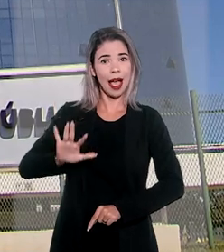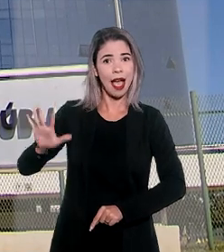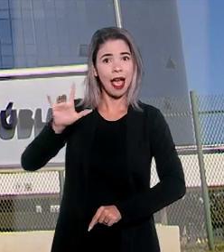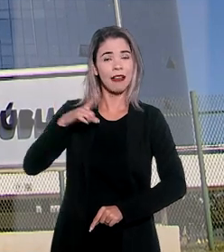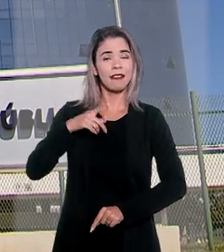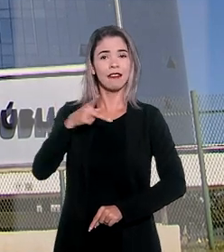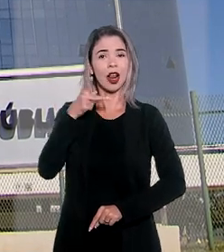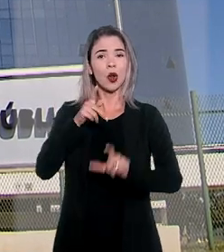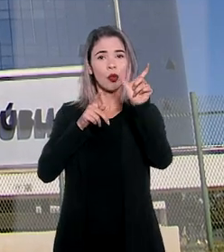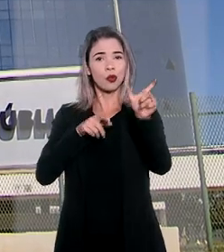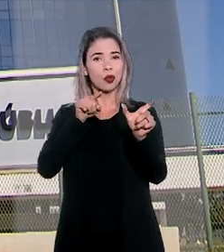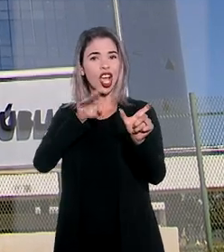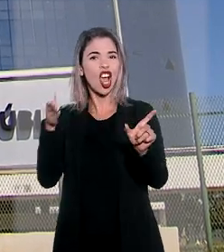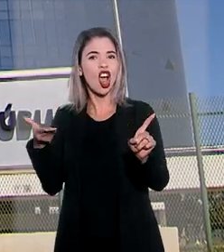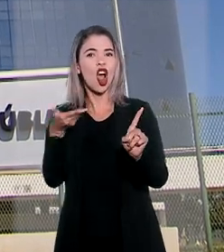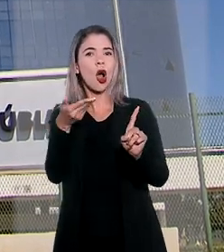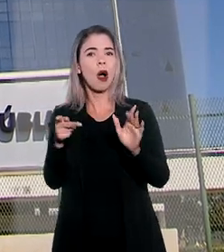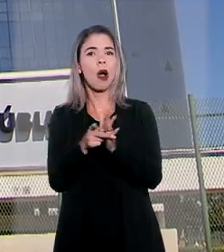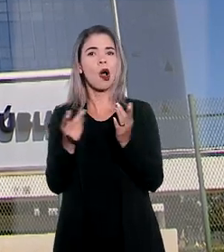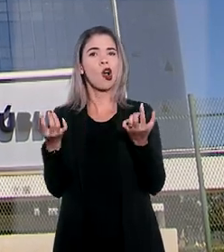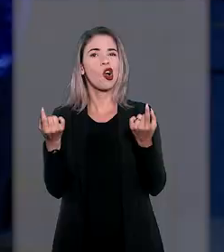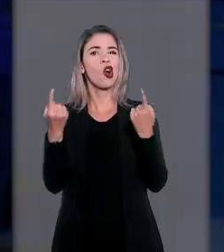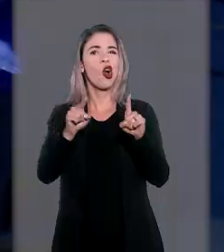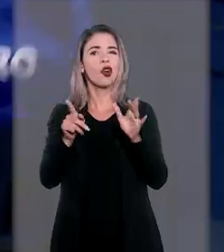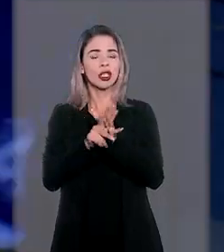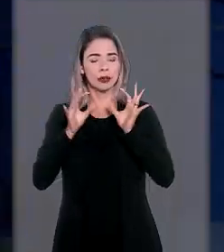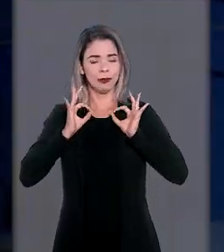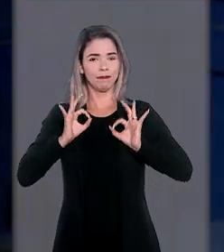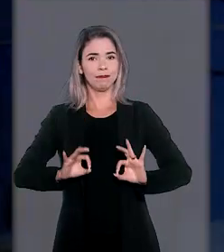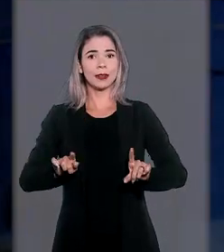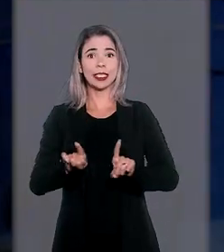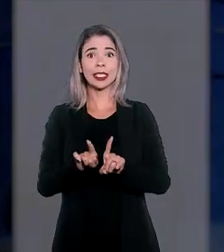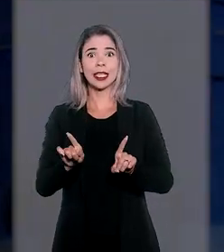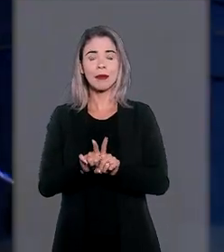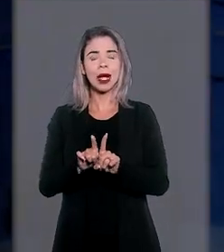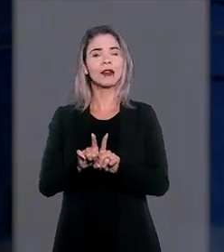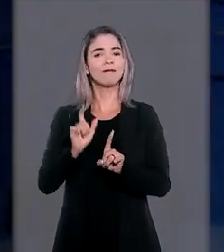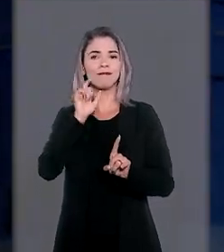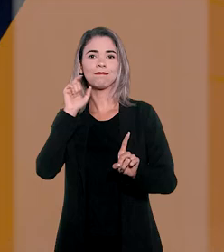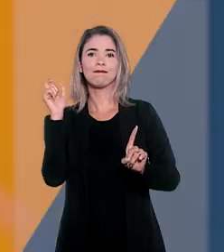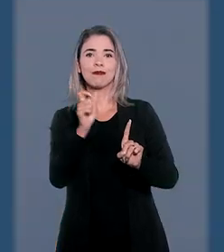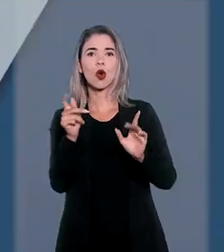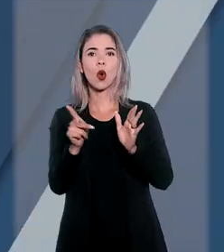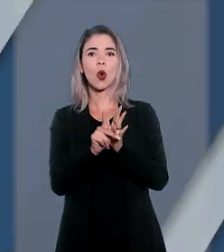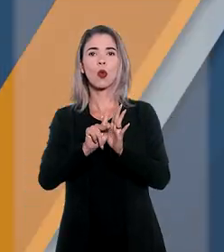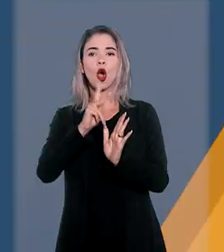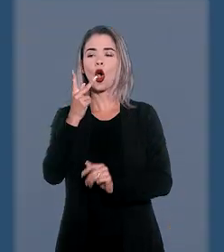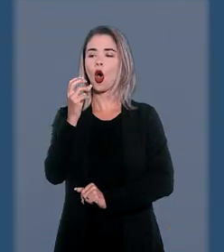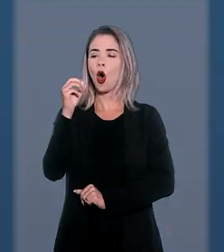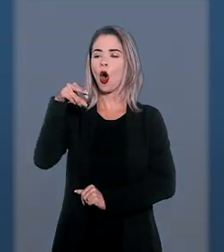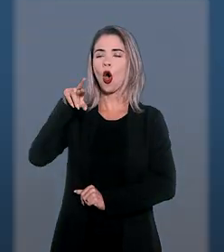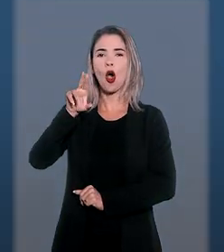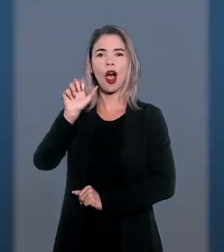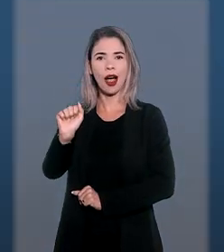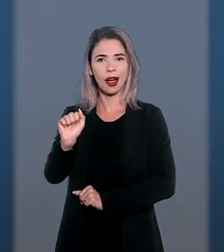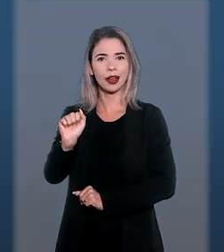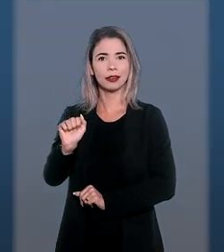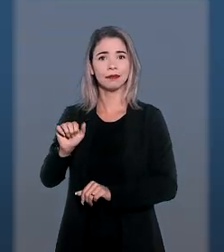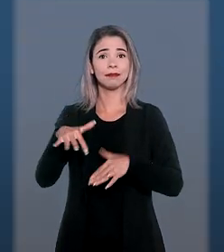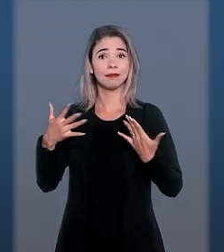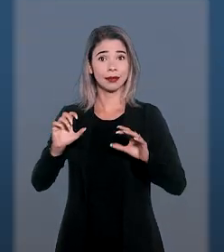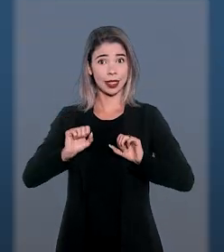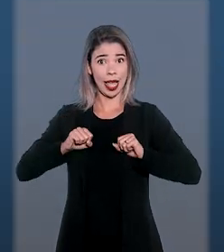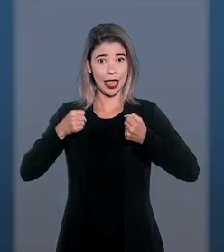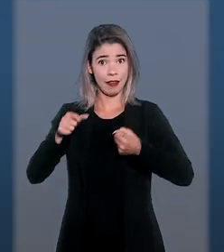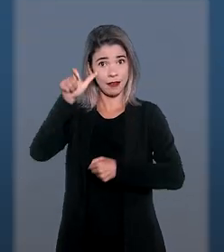alegou que o réu ofendeu a dignidade e o decoro das vítimas, além de imputar condutas ofensivas à honra. Já a defesa do procurador Manuel